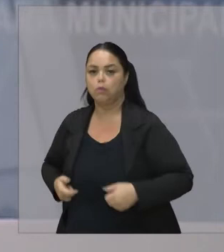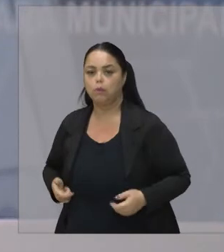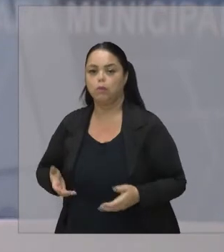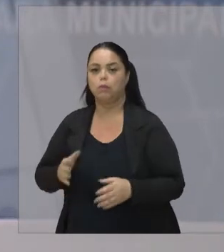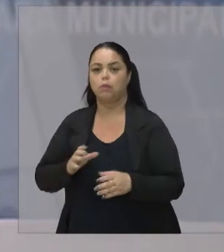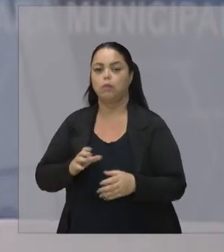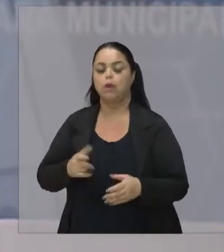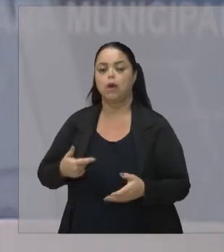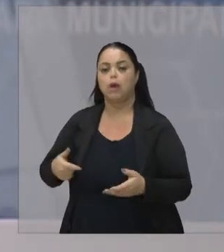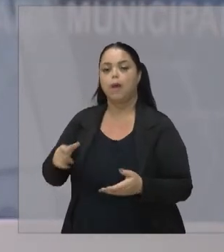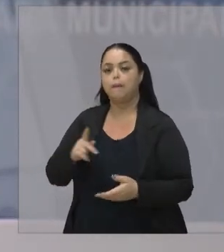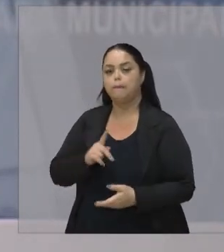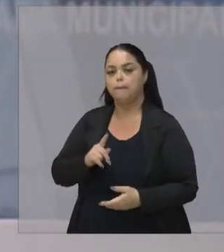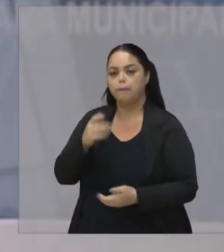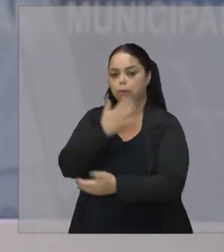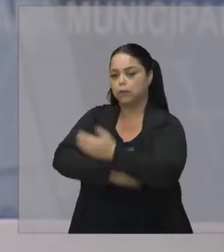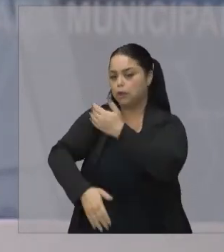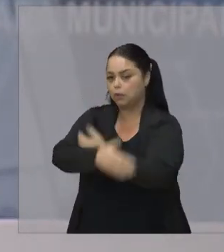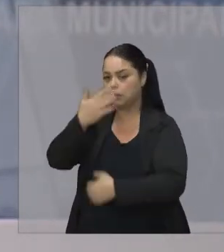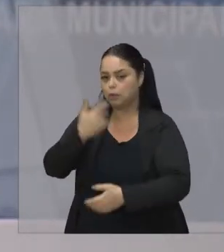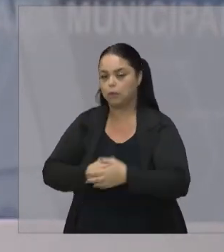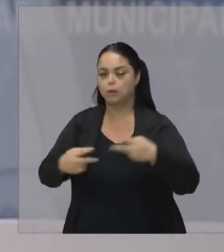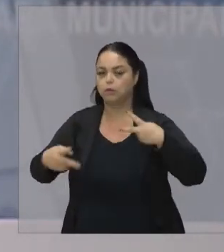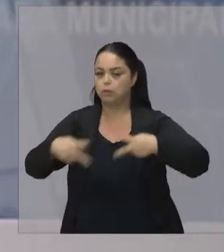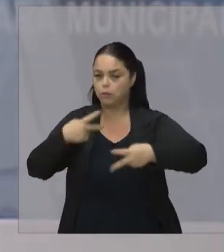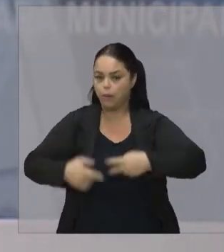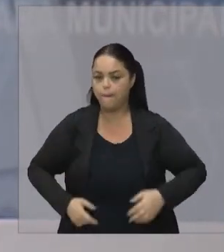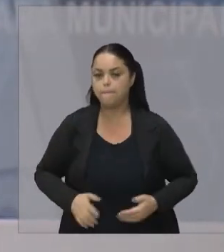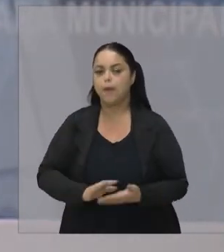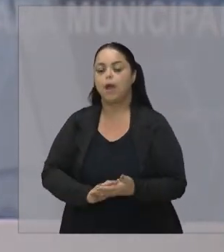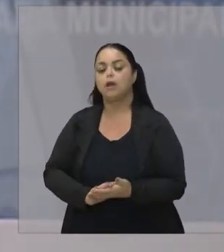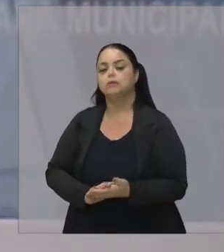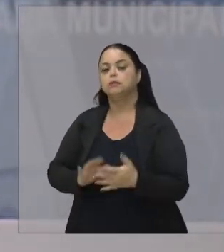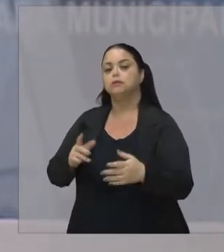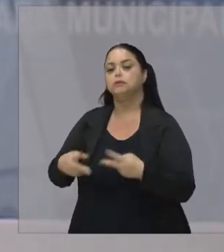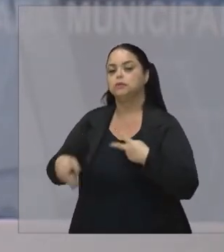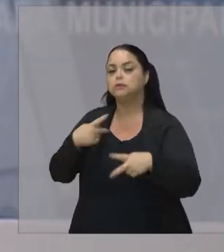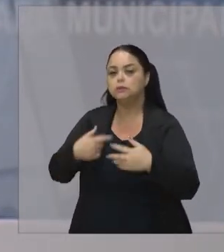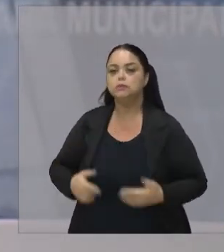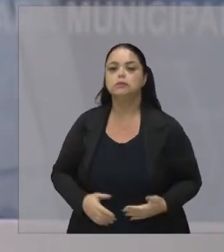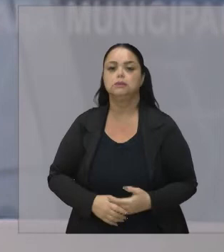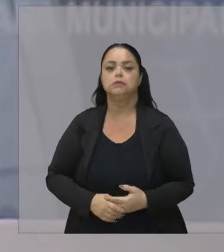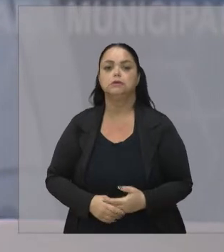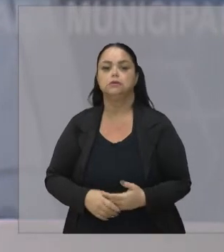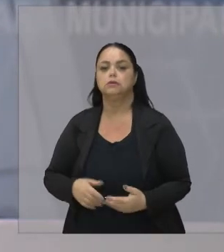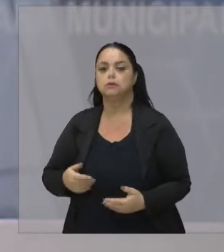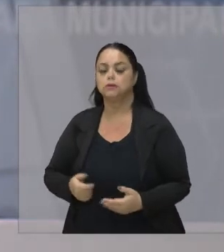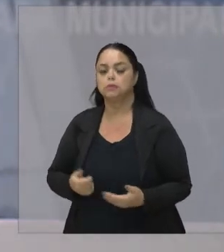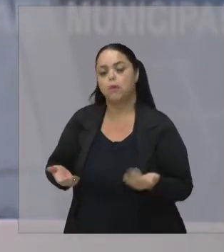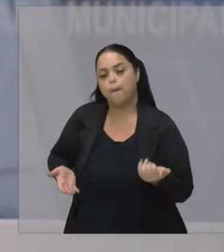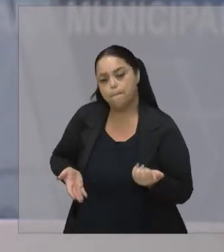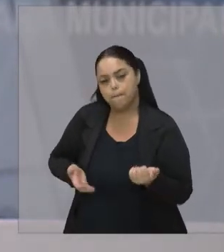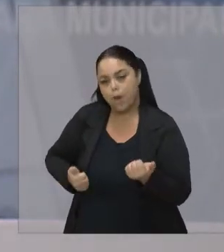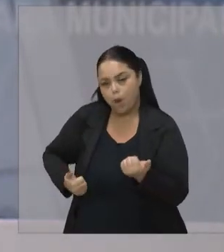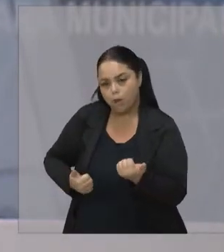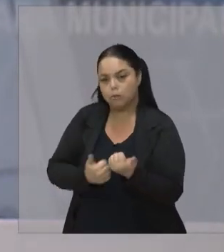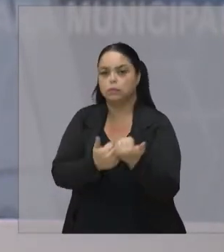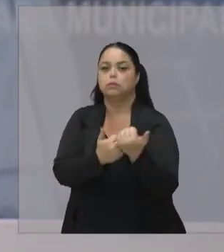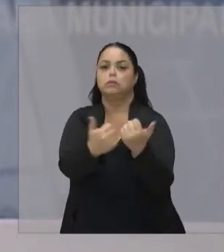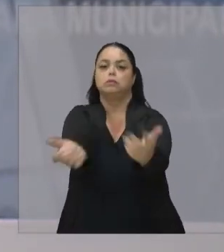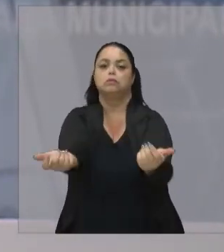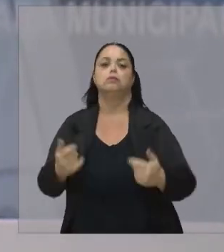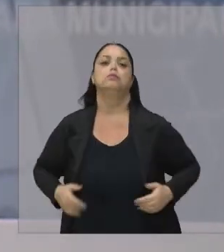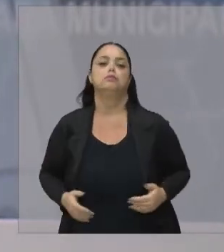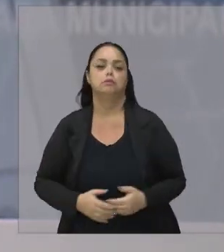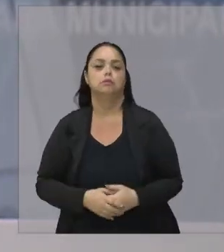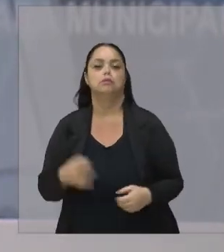paradesporto Joséense É muito especial São José Está super bem ranqueado Daniel Na